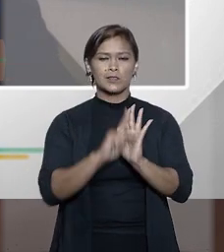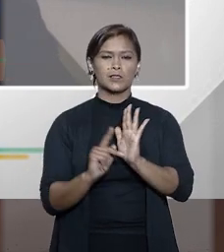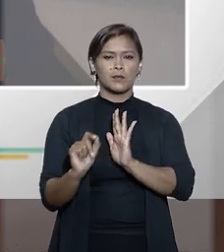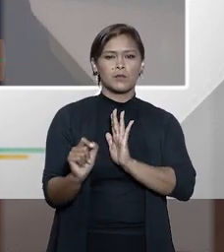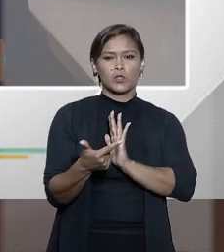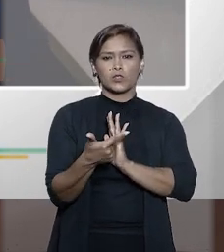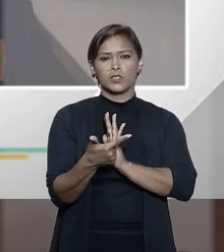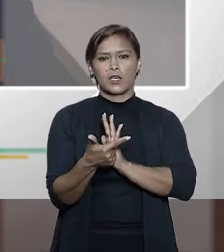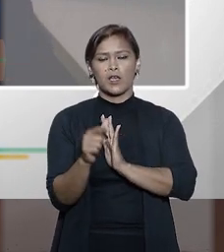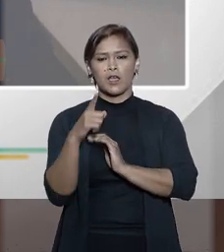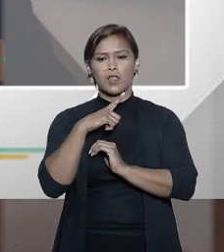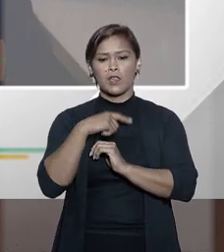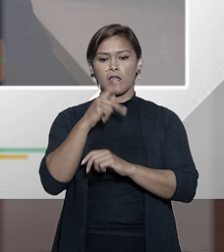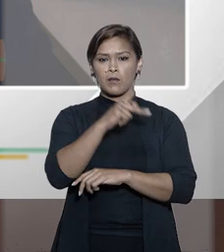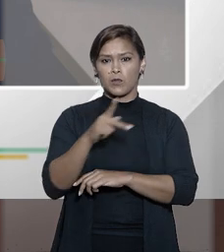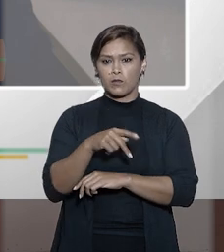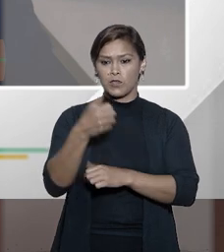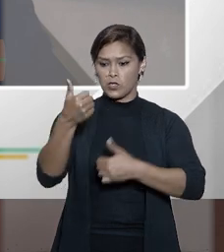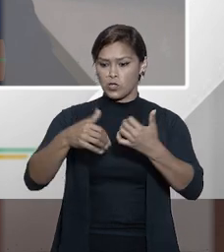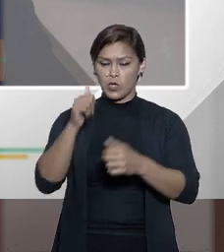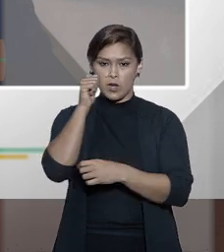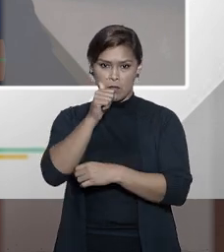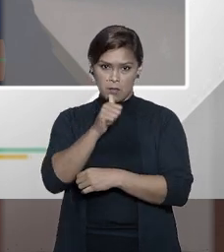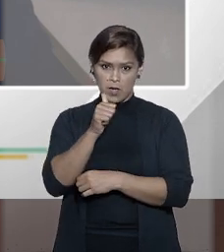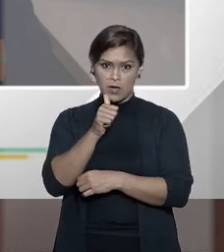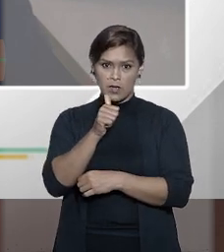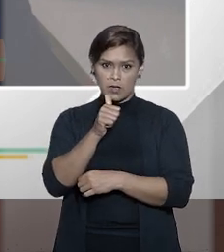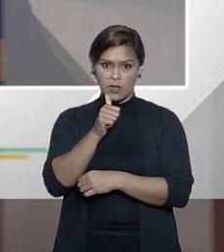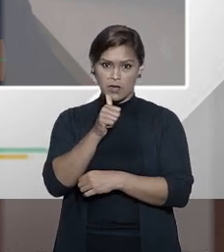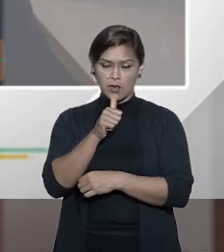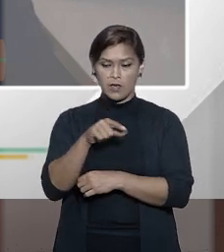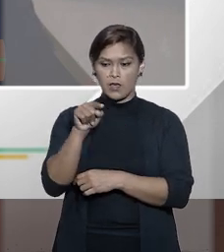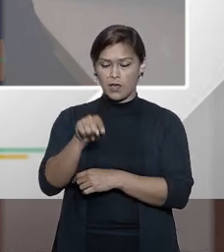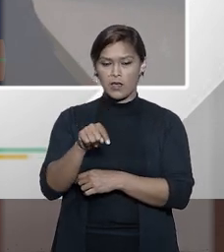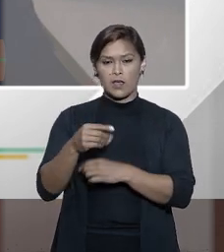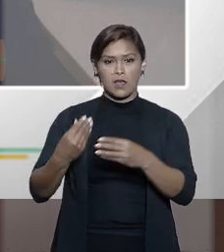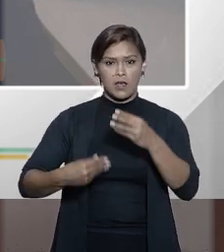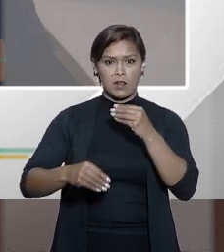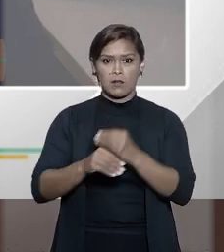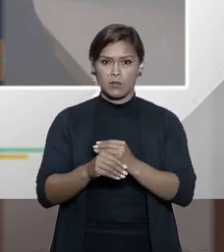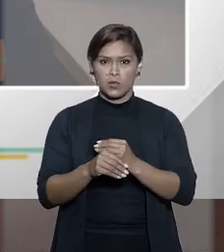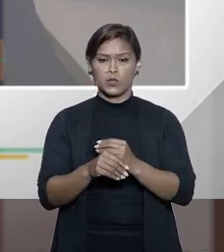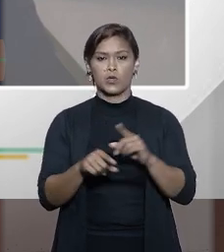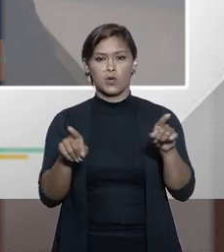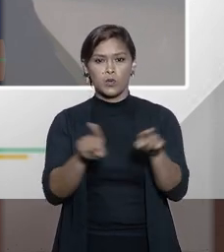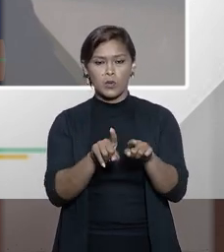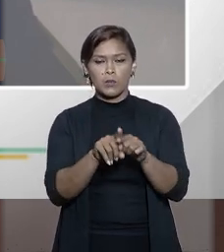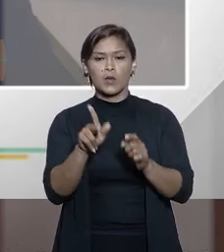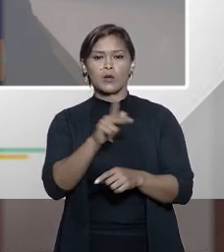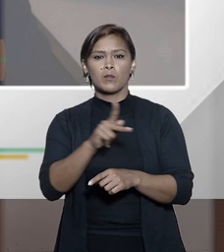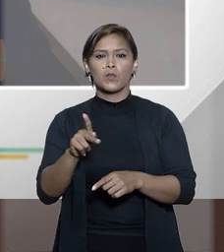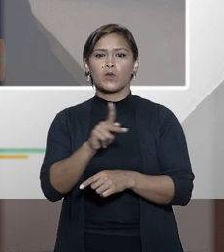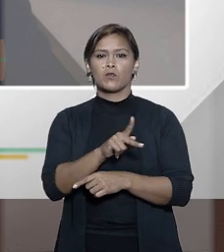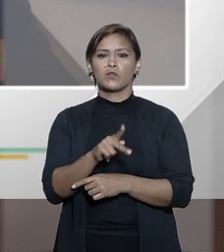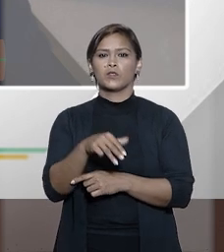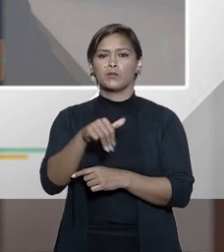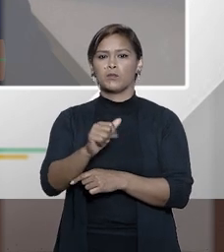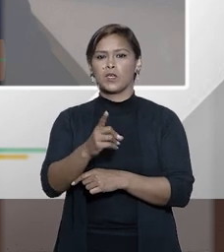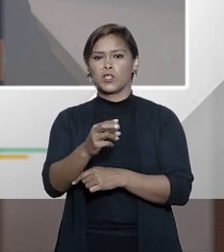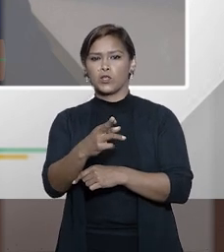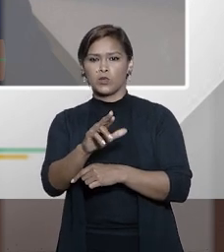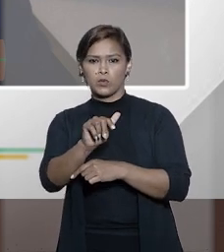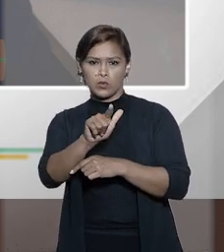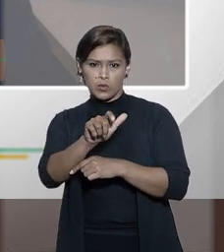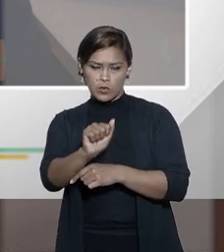projetos dos quais a professora Maria Rosa, com os quais ela colaborou, como também o professor Antônio Madruga